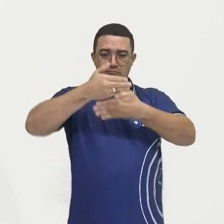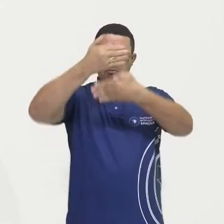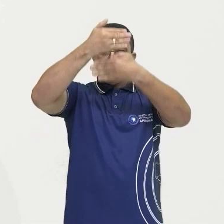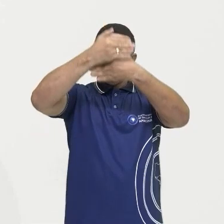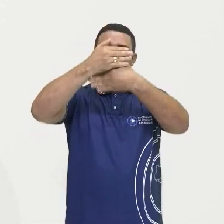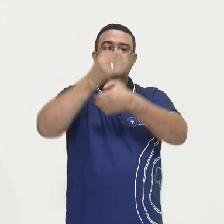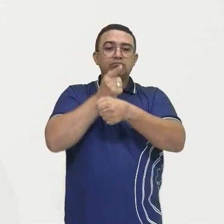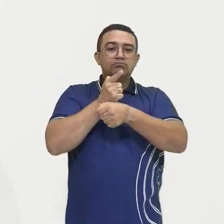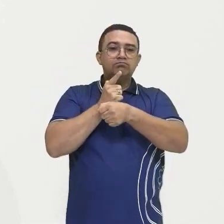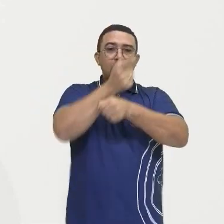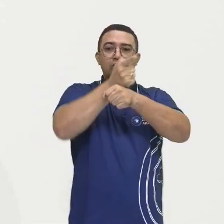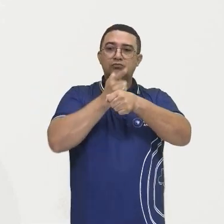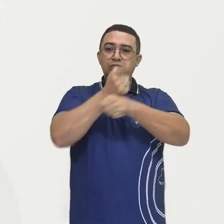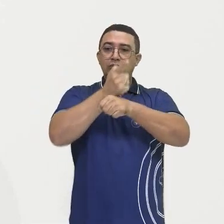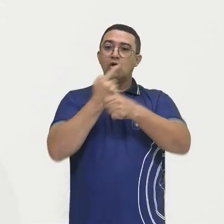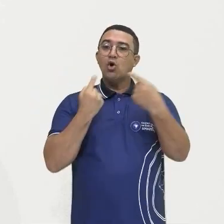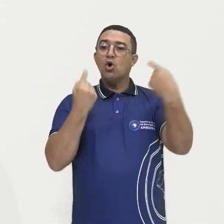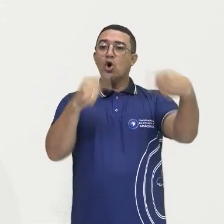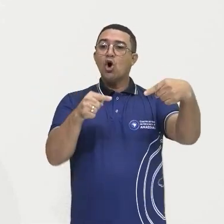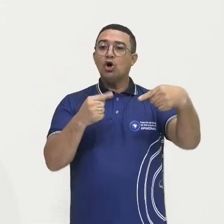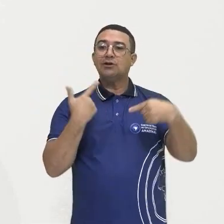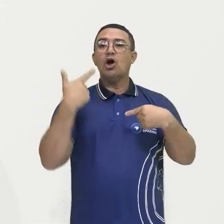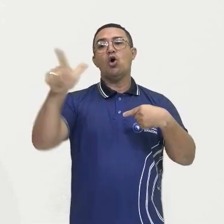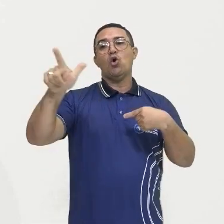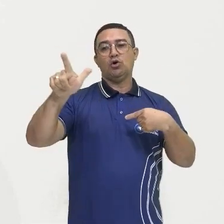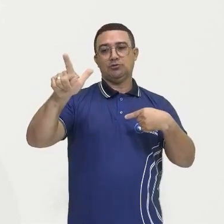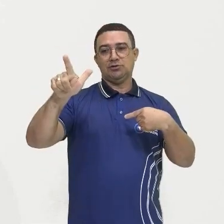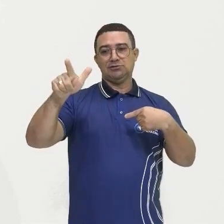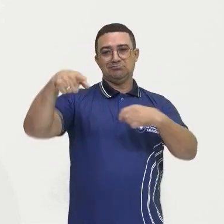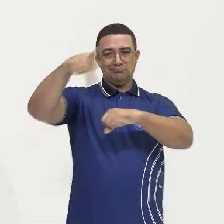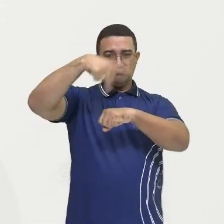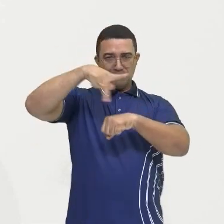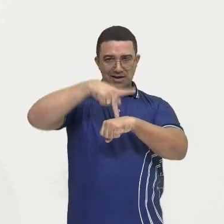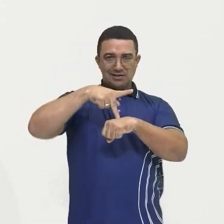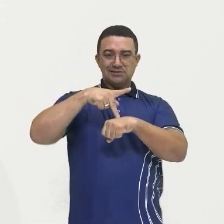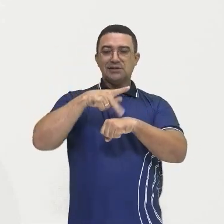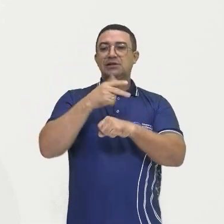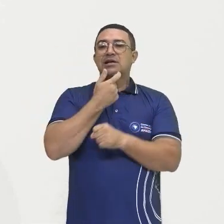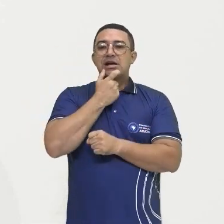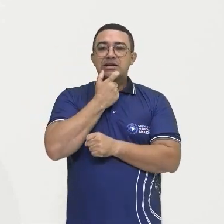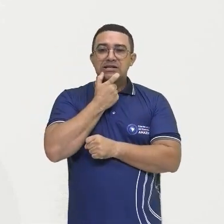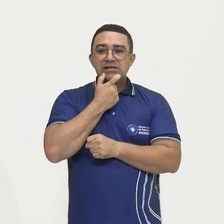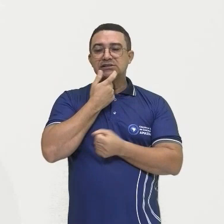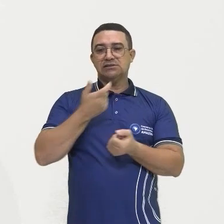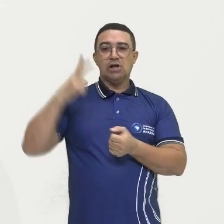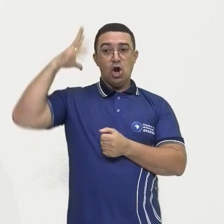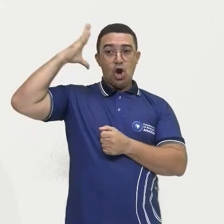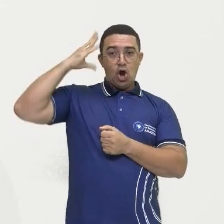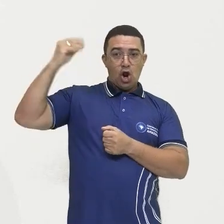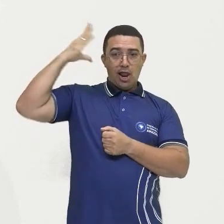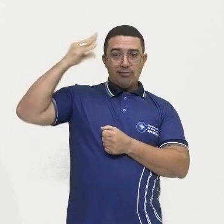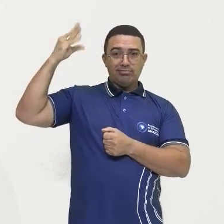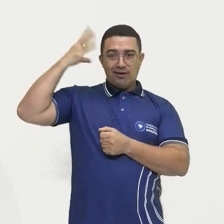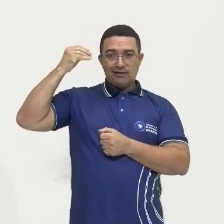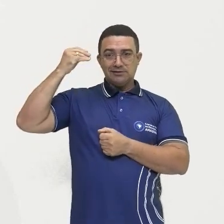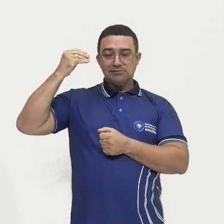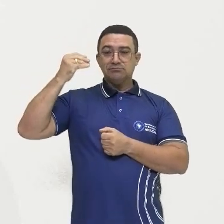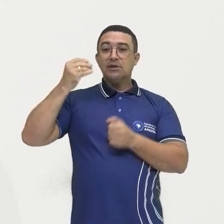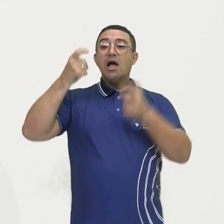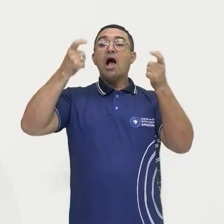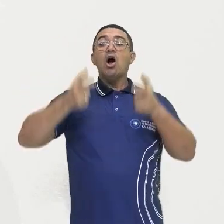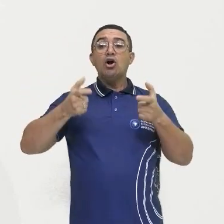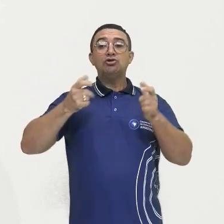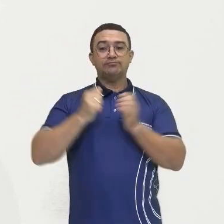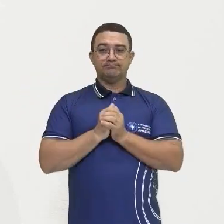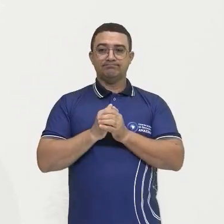imagens mais à frente, das investidas, tanto dos ingleses quanto dos holandeses, né? Ali